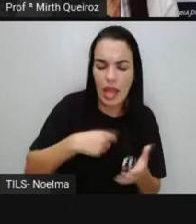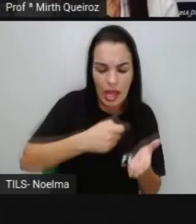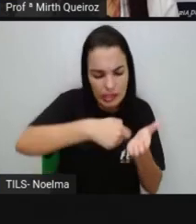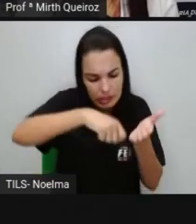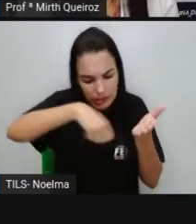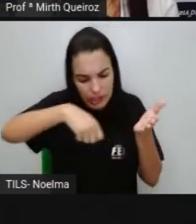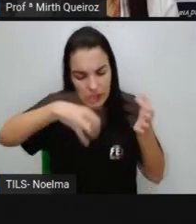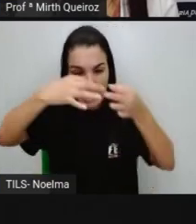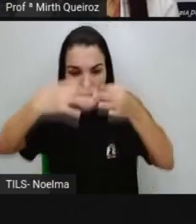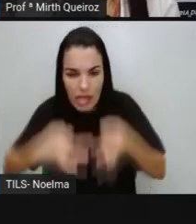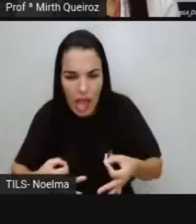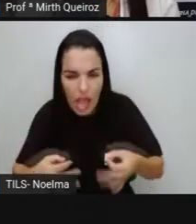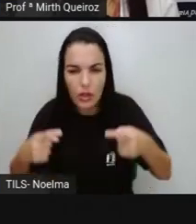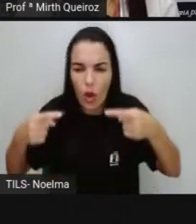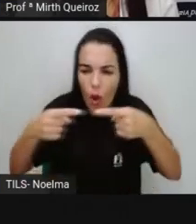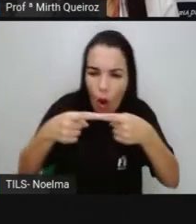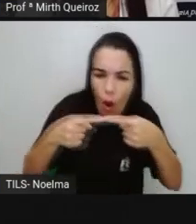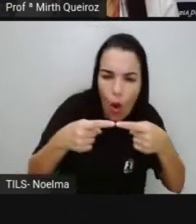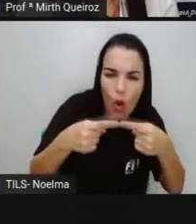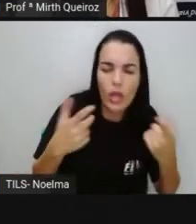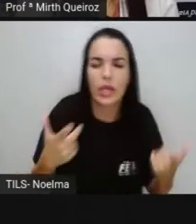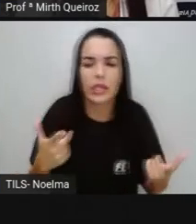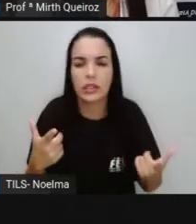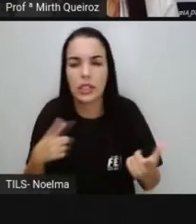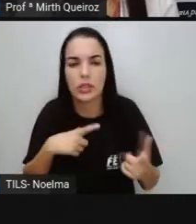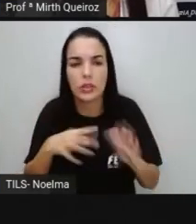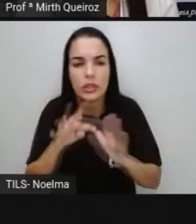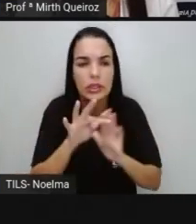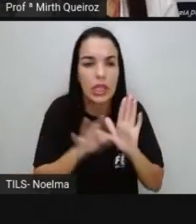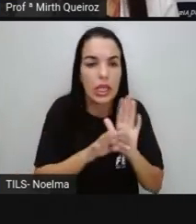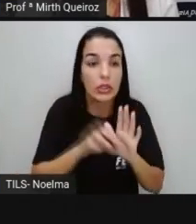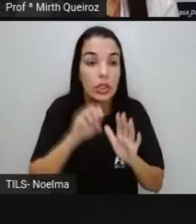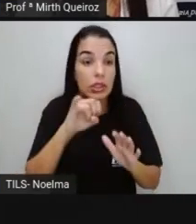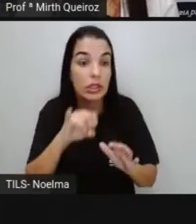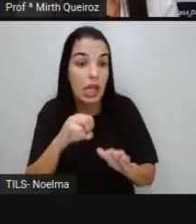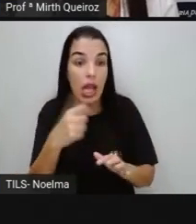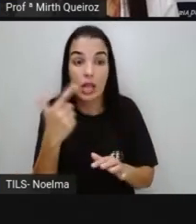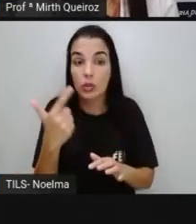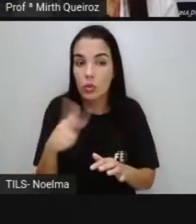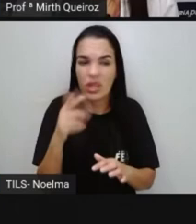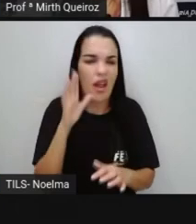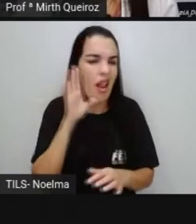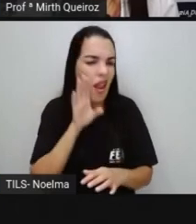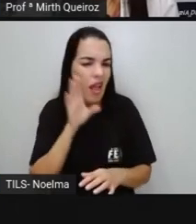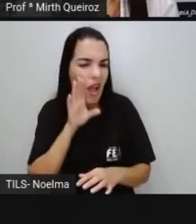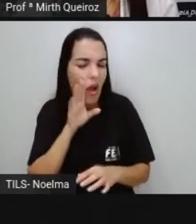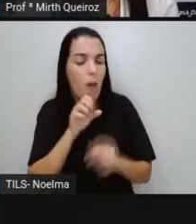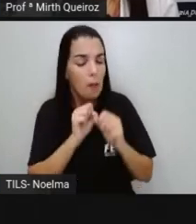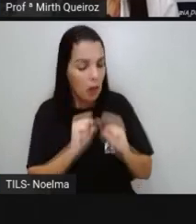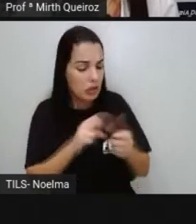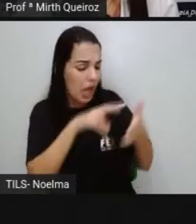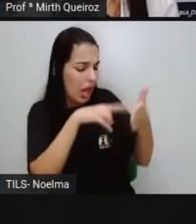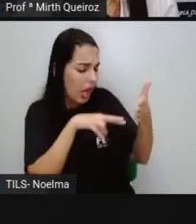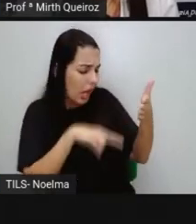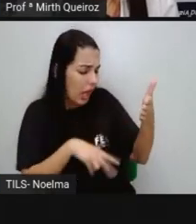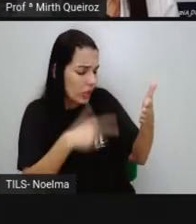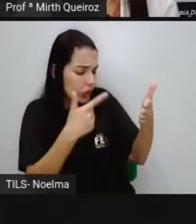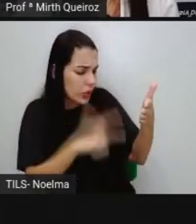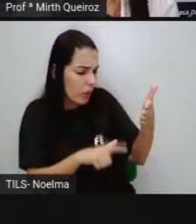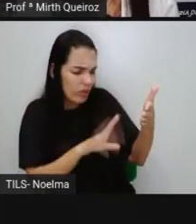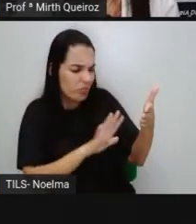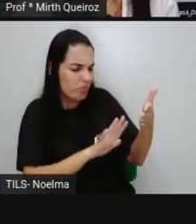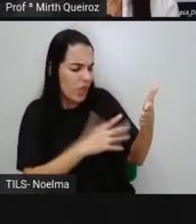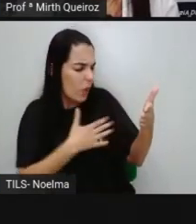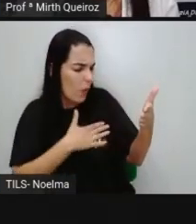coerência do texto. Se necessário, se vocês acharam que não ficou tão legal, revise aí, faça novamente.